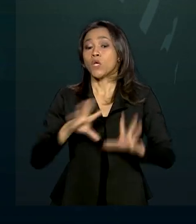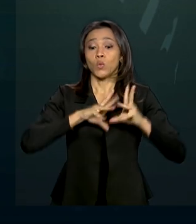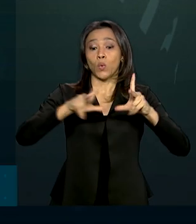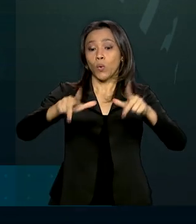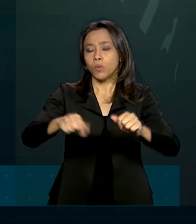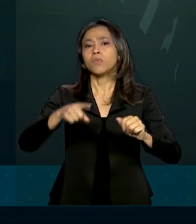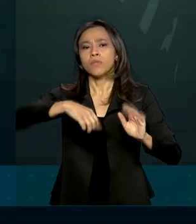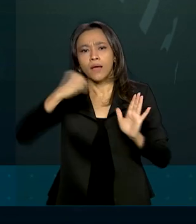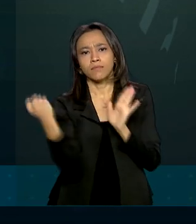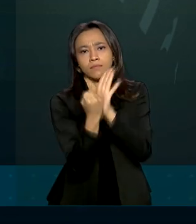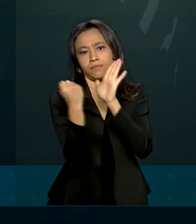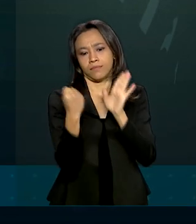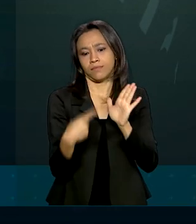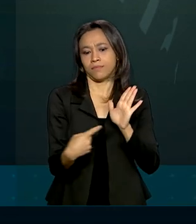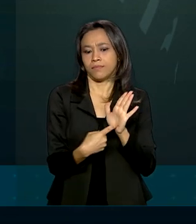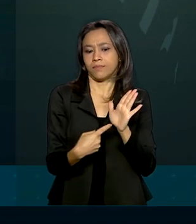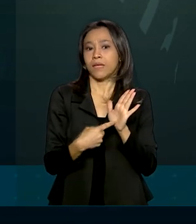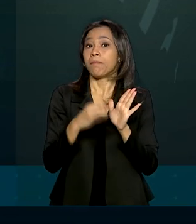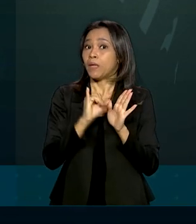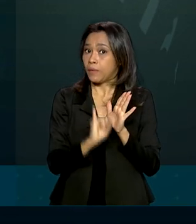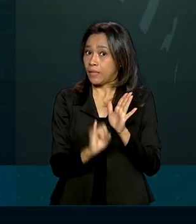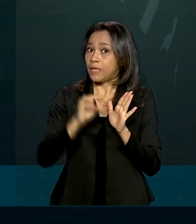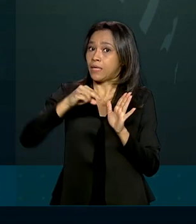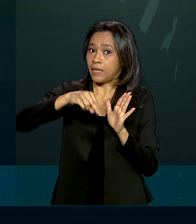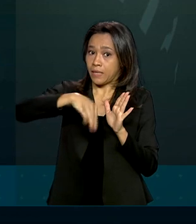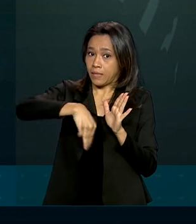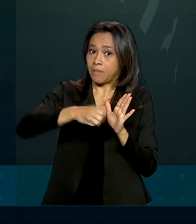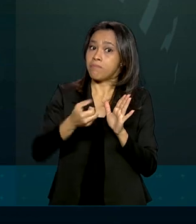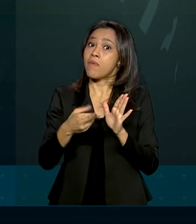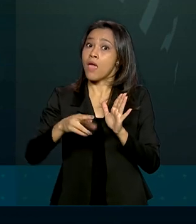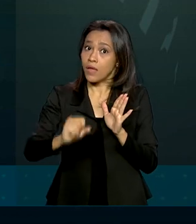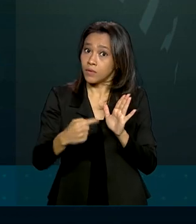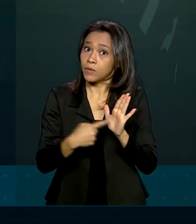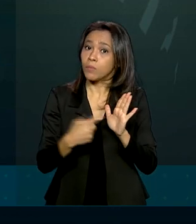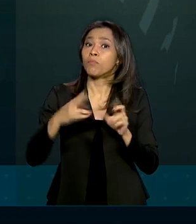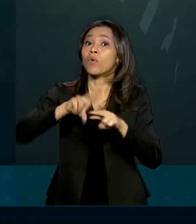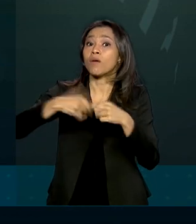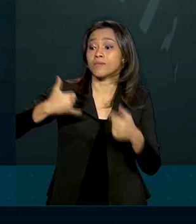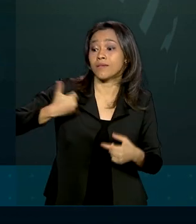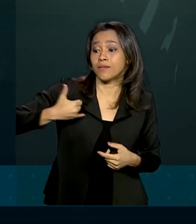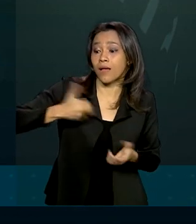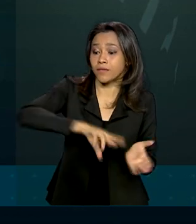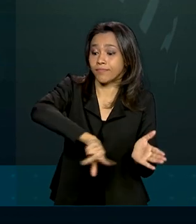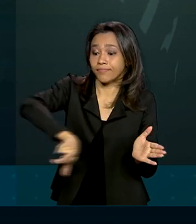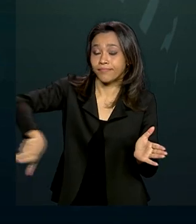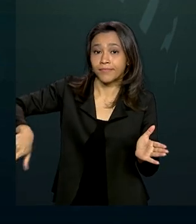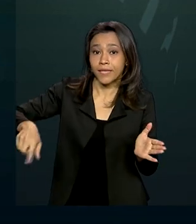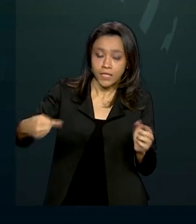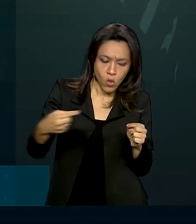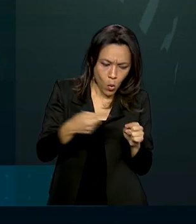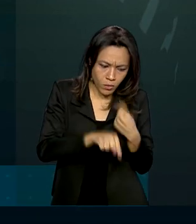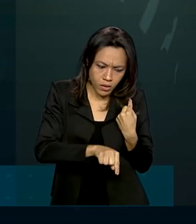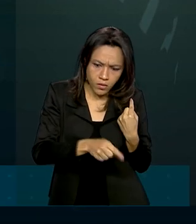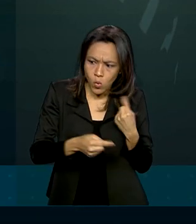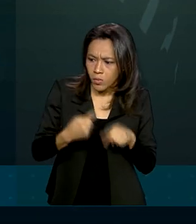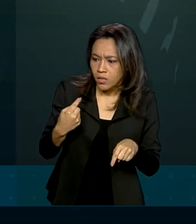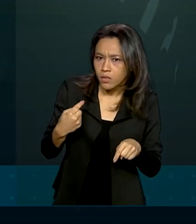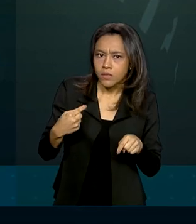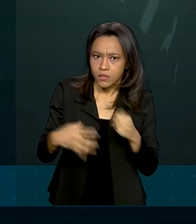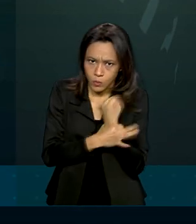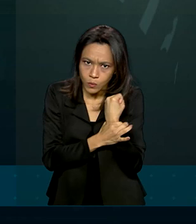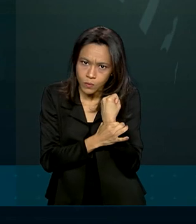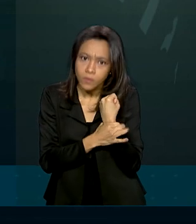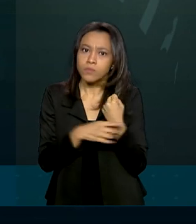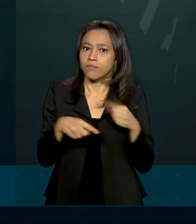os brinquedos certificados pelo Inmetro. Isso dá uma segurança para a gente, principalmente pela diferença das faixas etárias, que os brinquedos são de fato seguros e